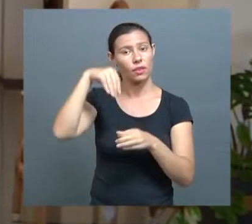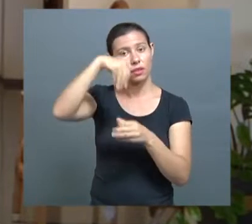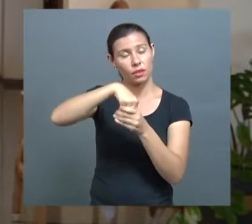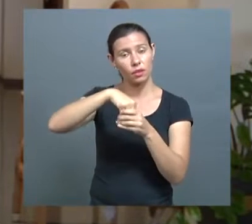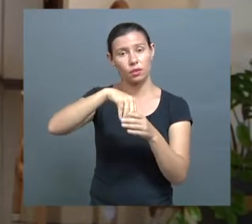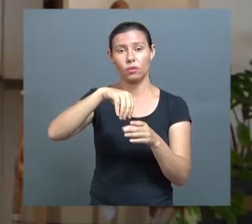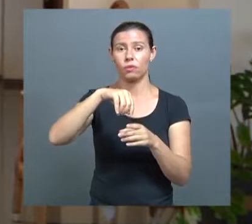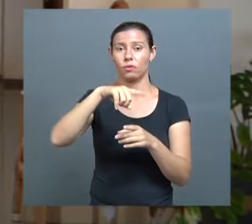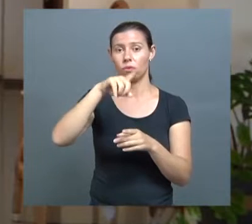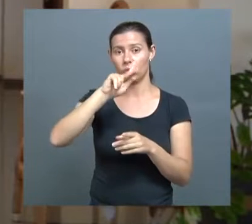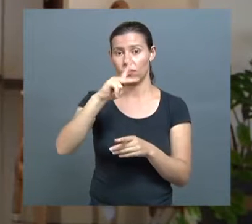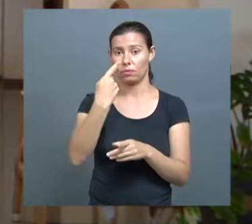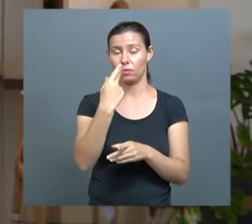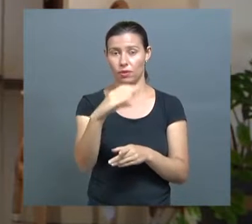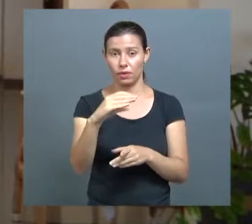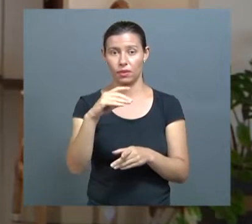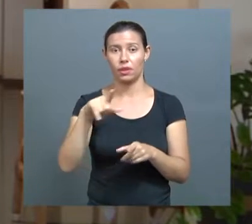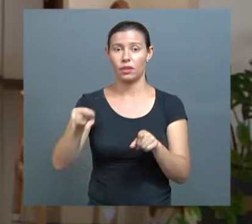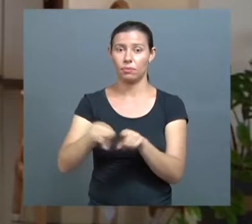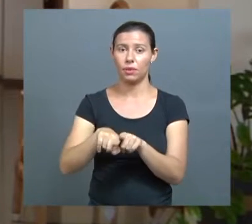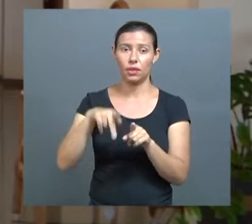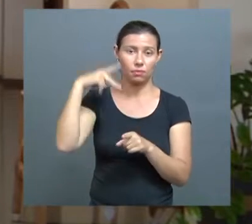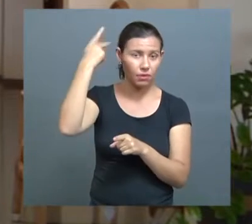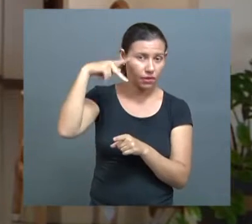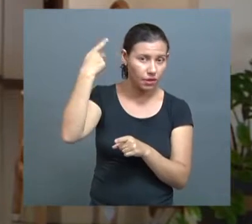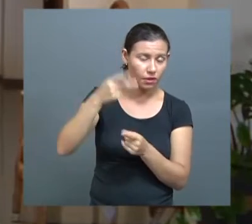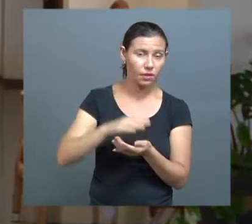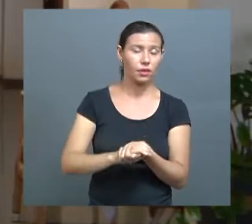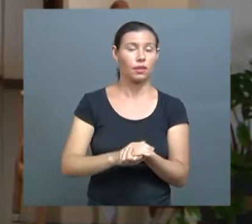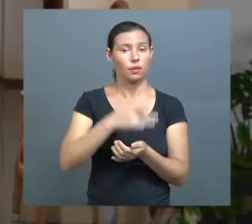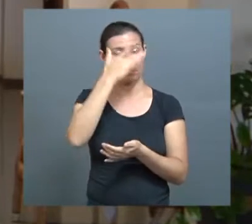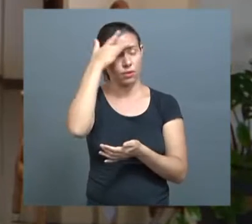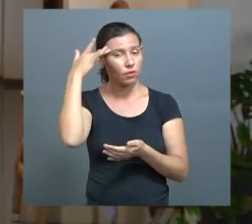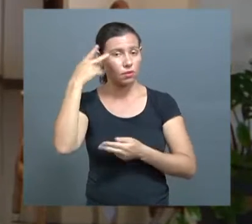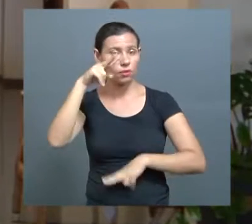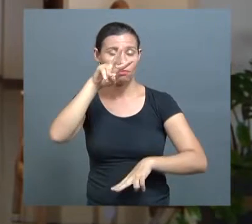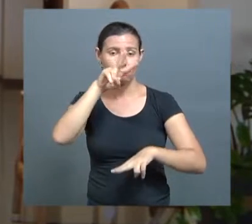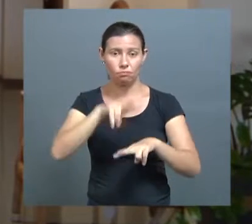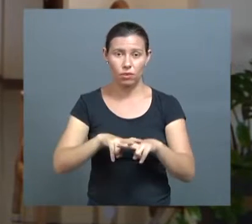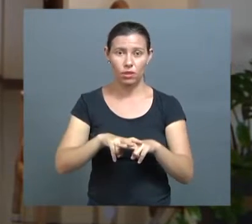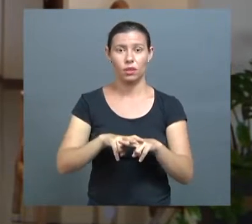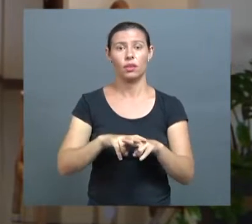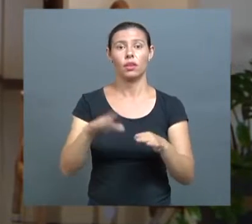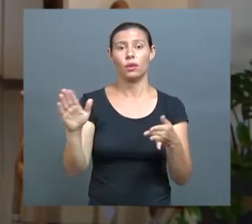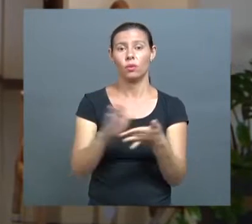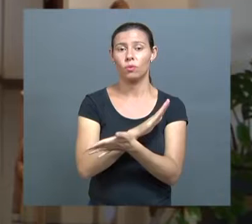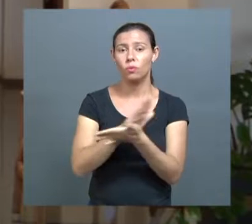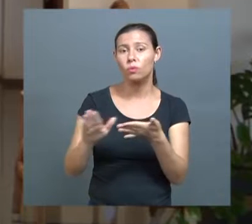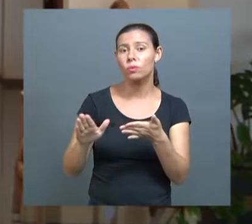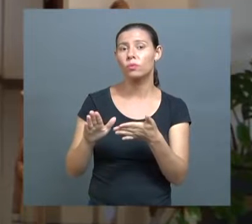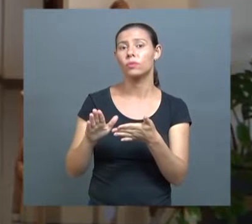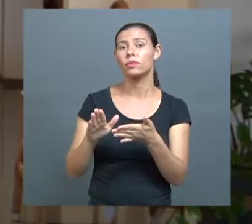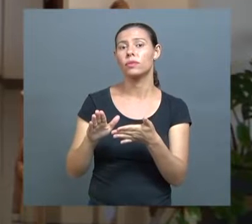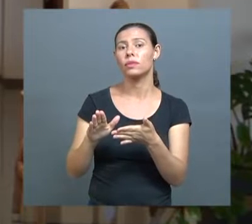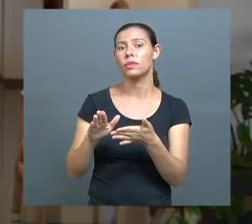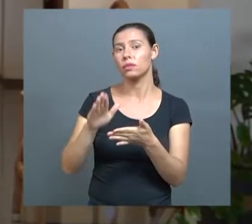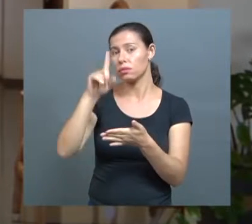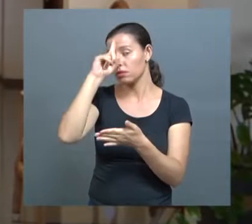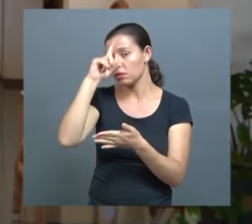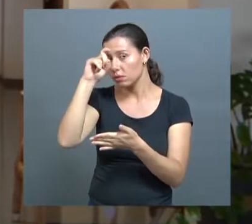pacientes da UTI, pacientes da penitenciária, pacientes que não podem ser atendidos nas unidades de saúde do município,